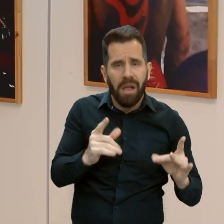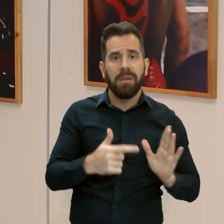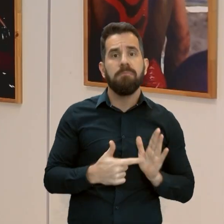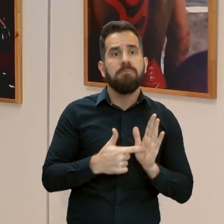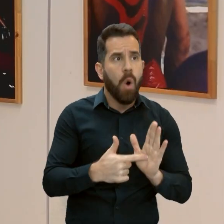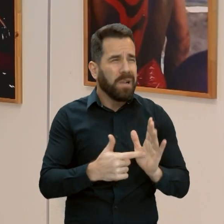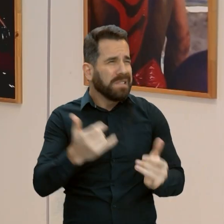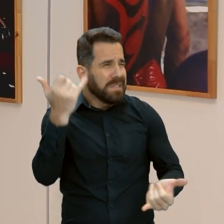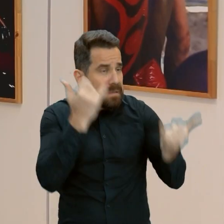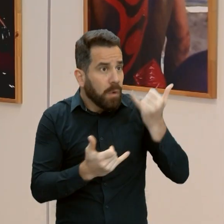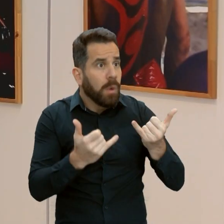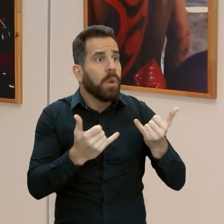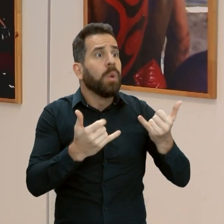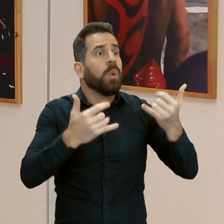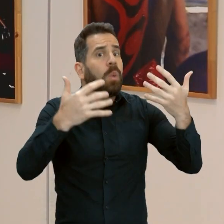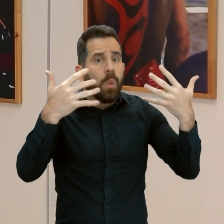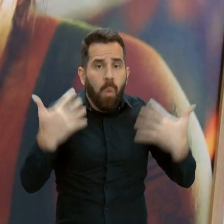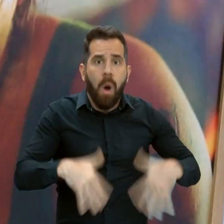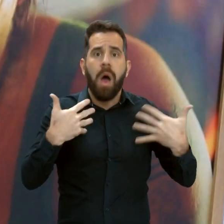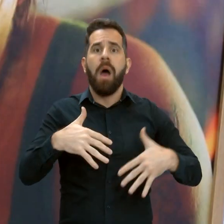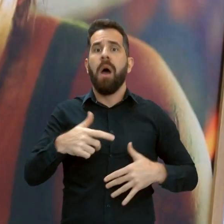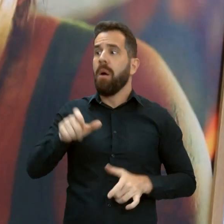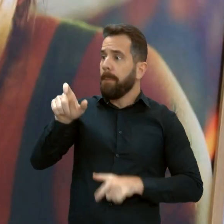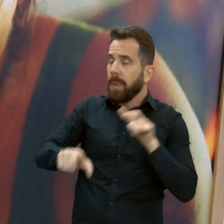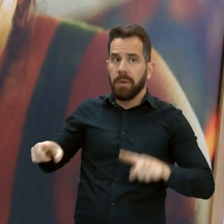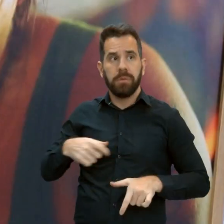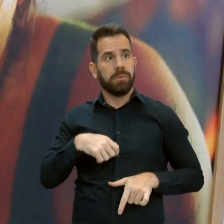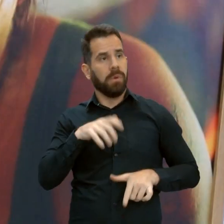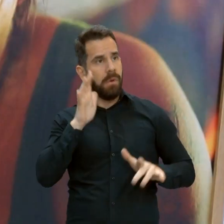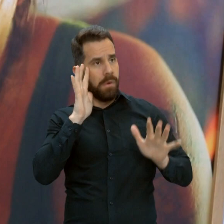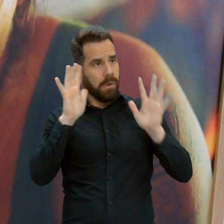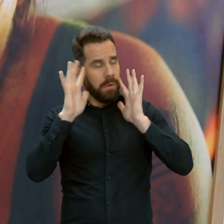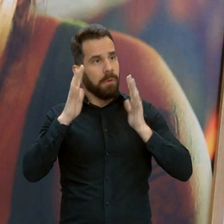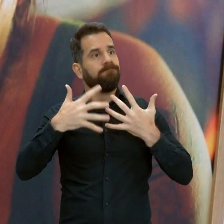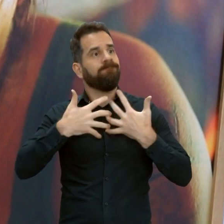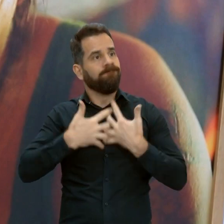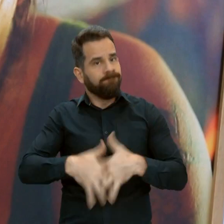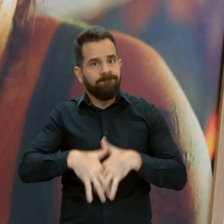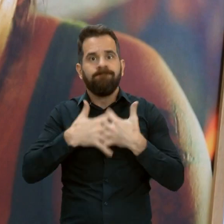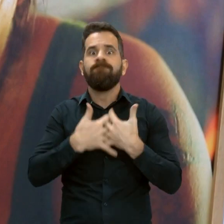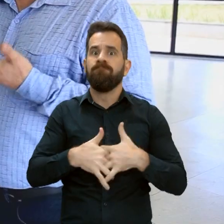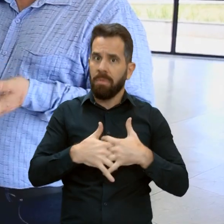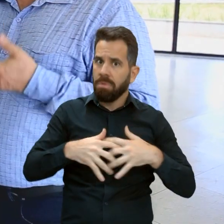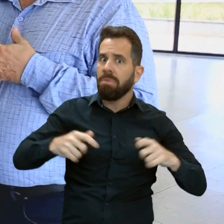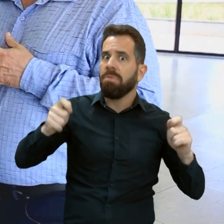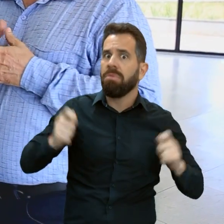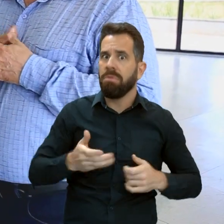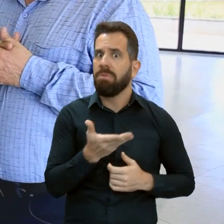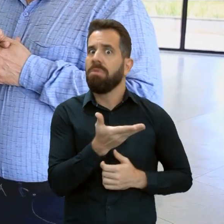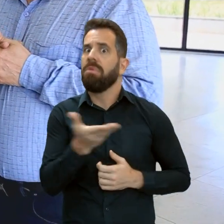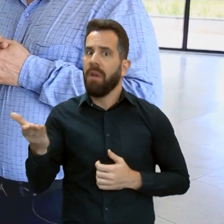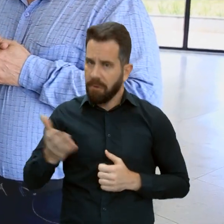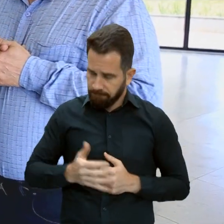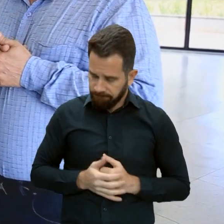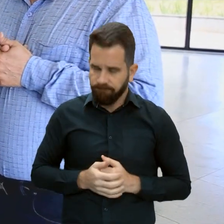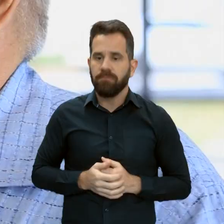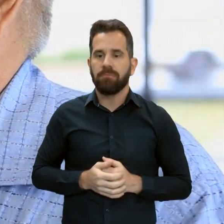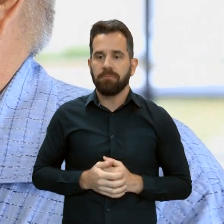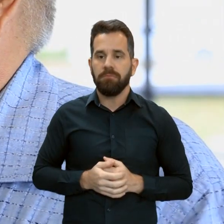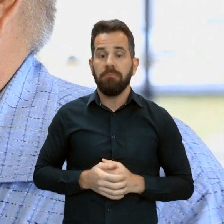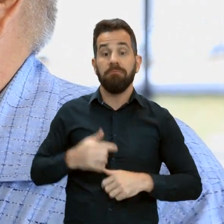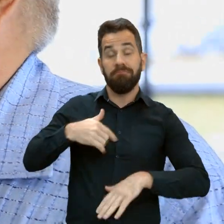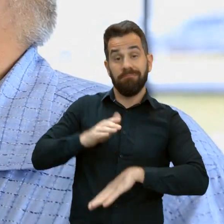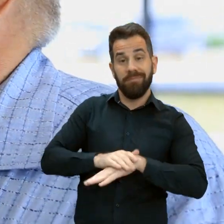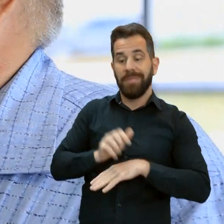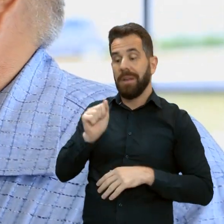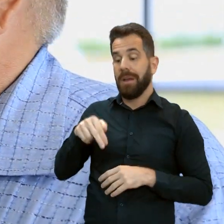informações que permitem ao espectador pensar sobre a riqueza desse pequeno recorte. A exposição teve curadoria de